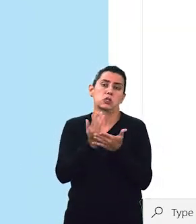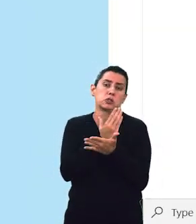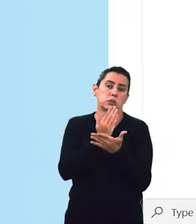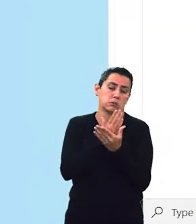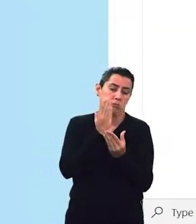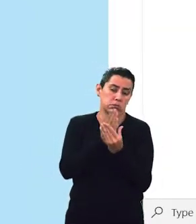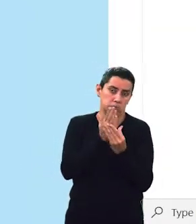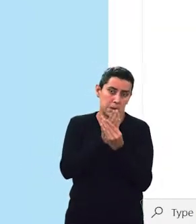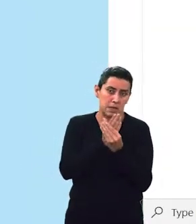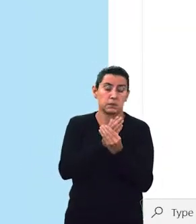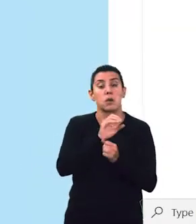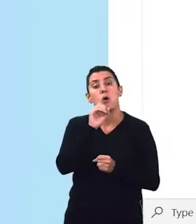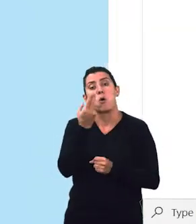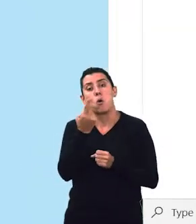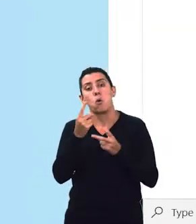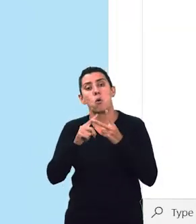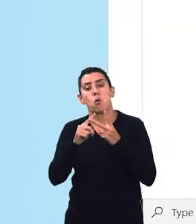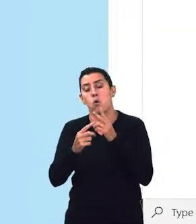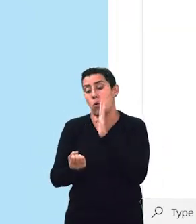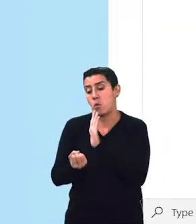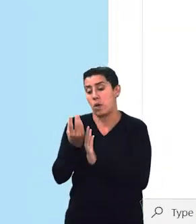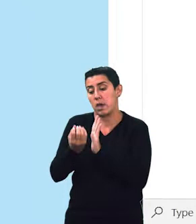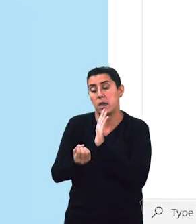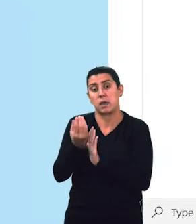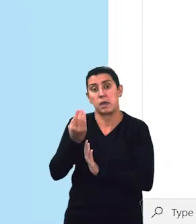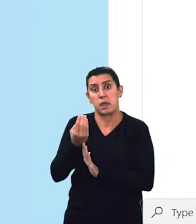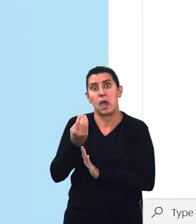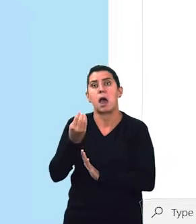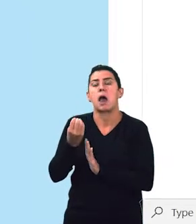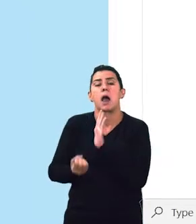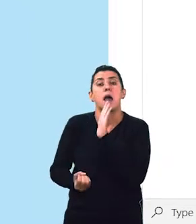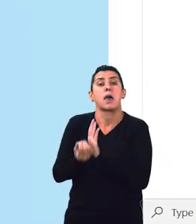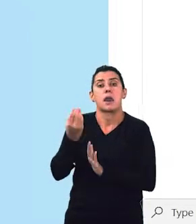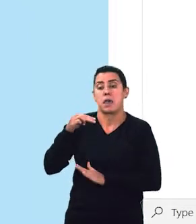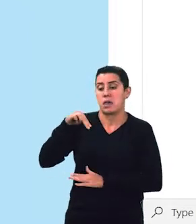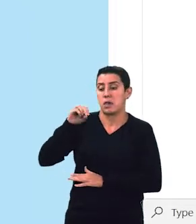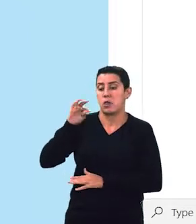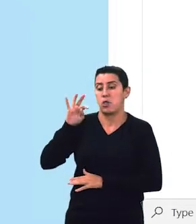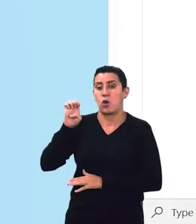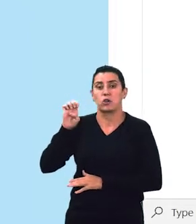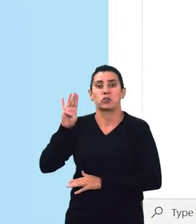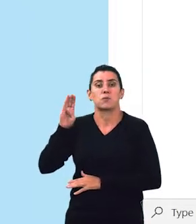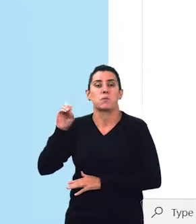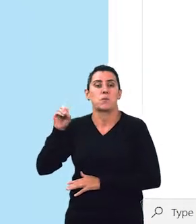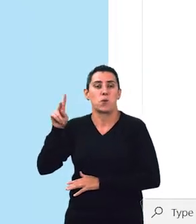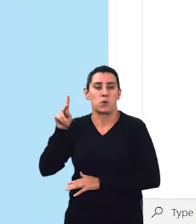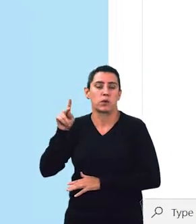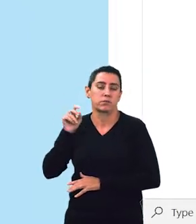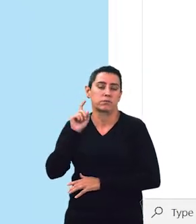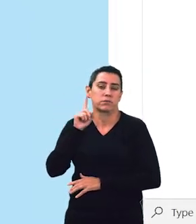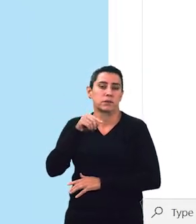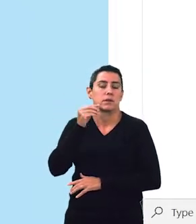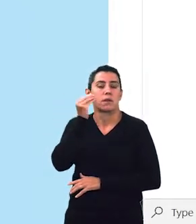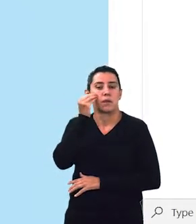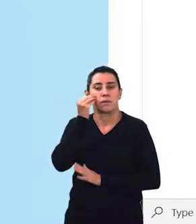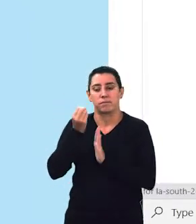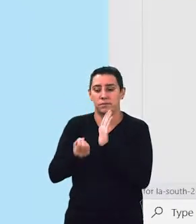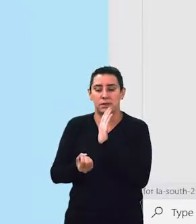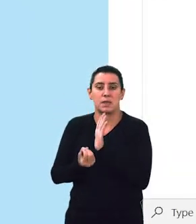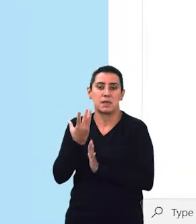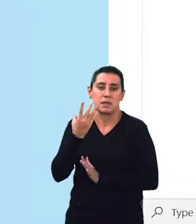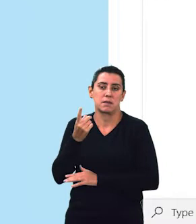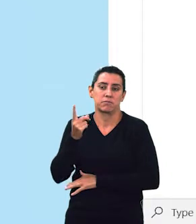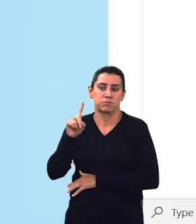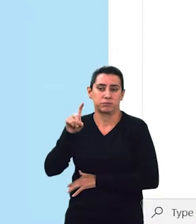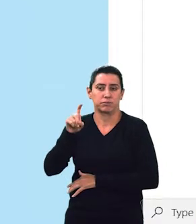e a opção para criar um notebook, ok? E, em palavras simples, é uma máquina,